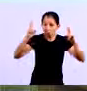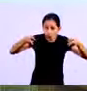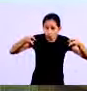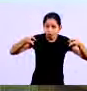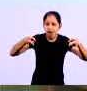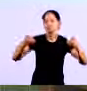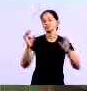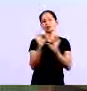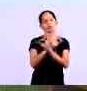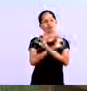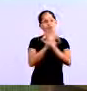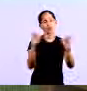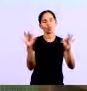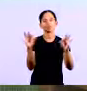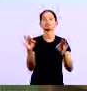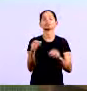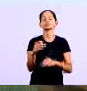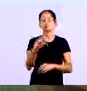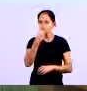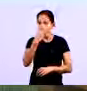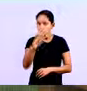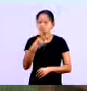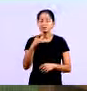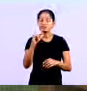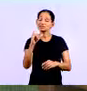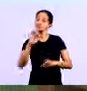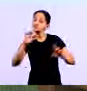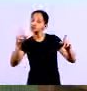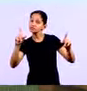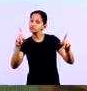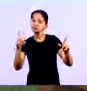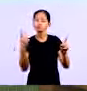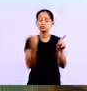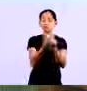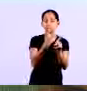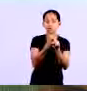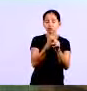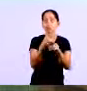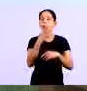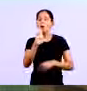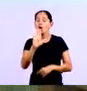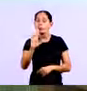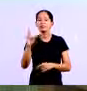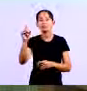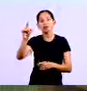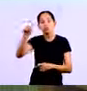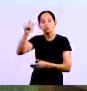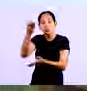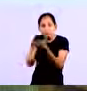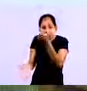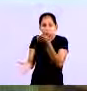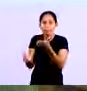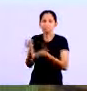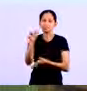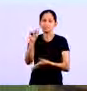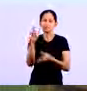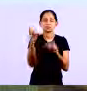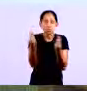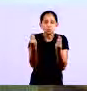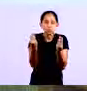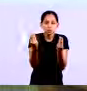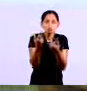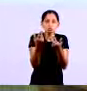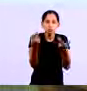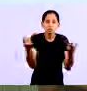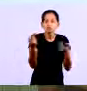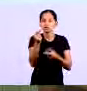amentos Você vai poder identificar Exatamente quais as despesas Que estão Provocando maior impacto Na sua conta corrente Né Você